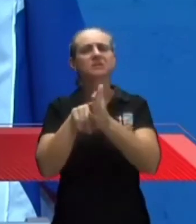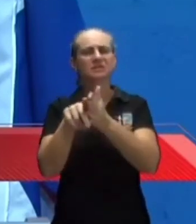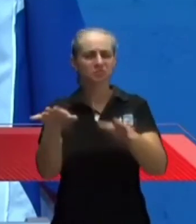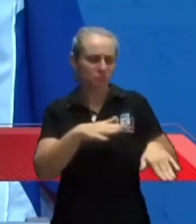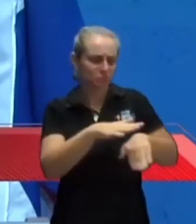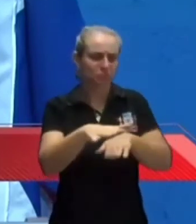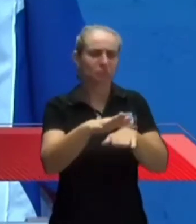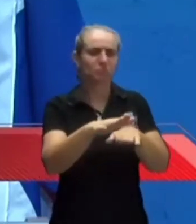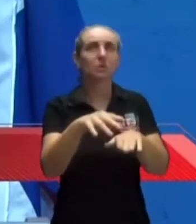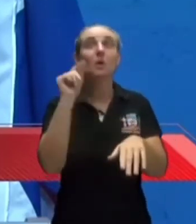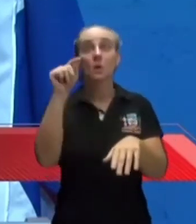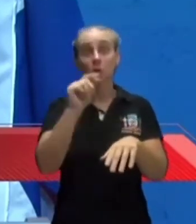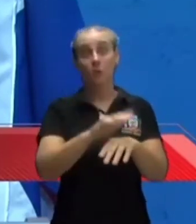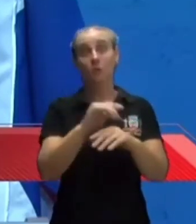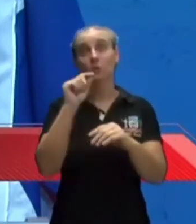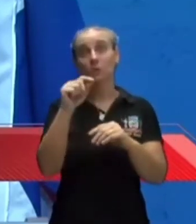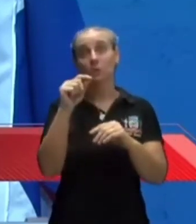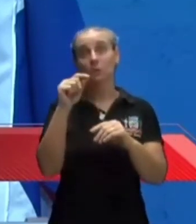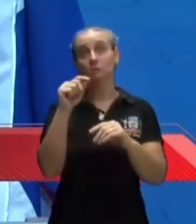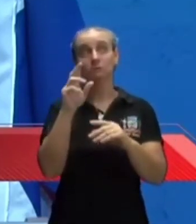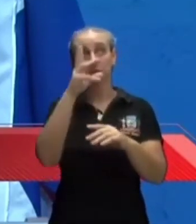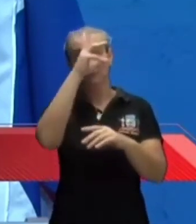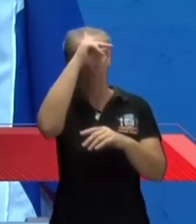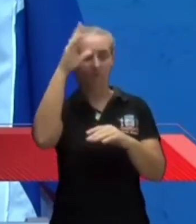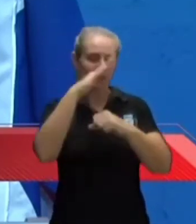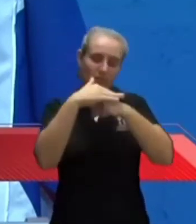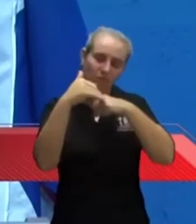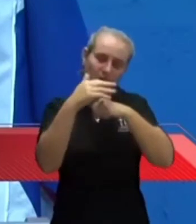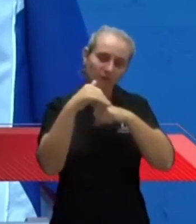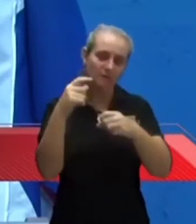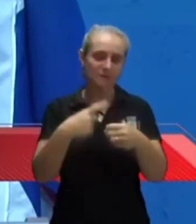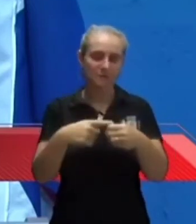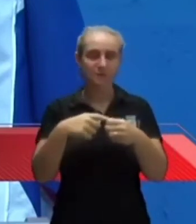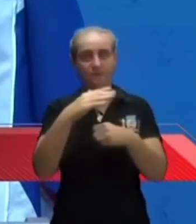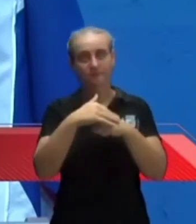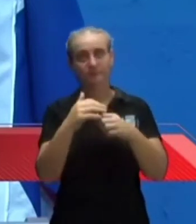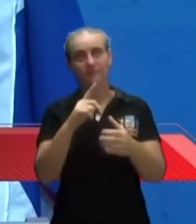municipal, que tenha olhado a cidade com carinho, mas que possa olhar também esta rua.